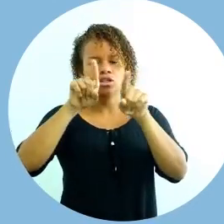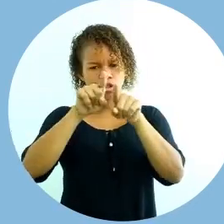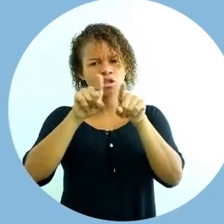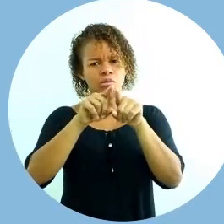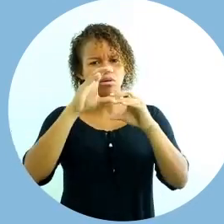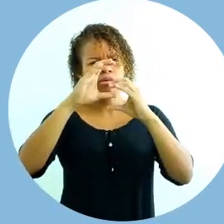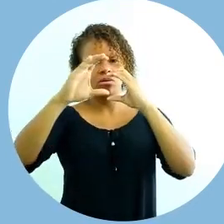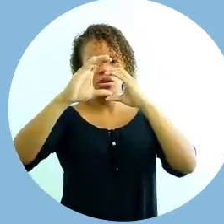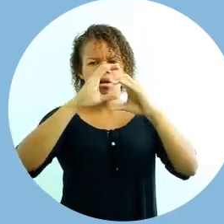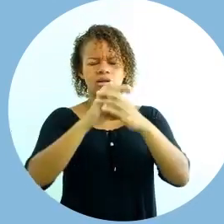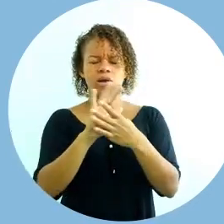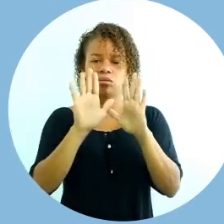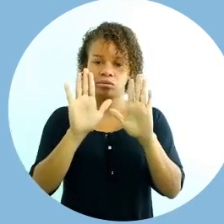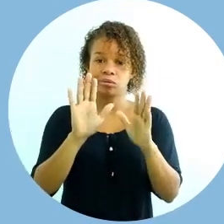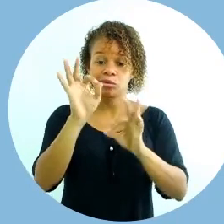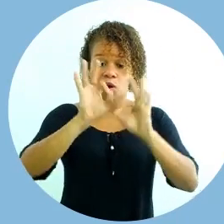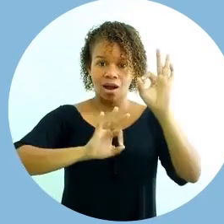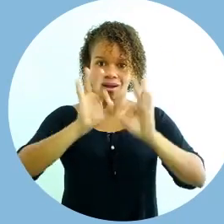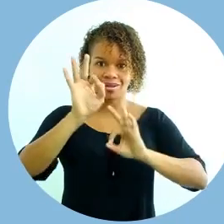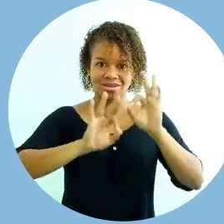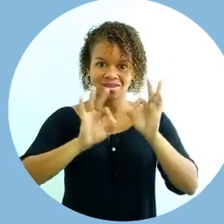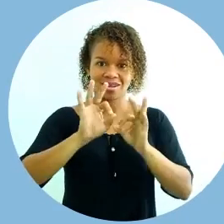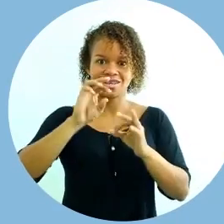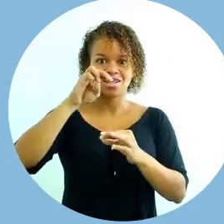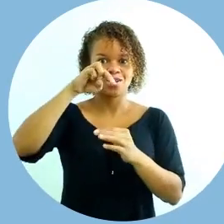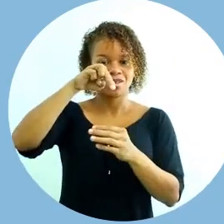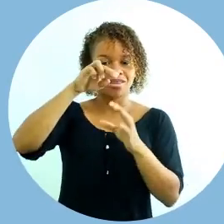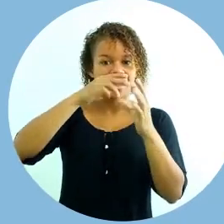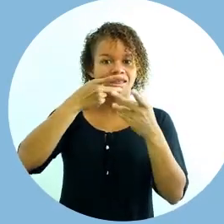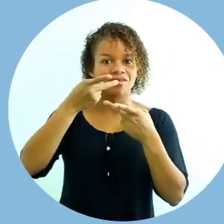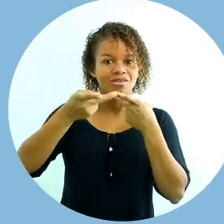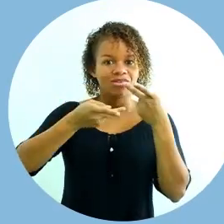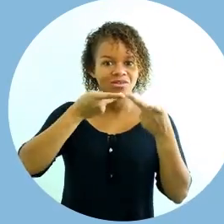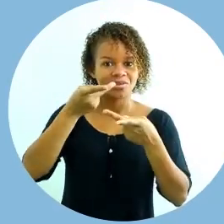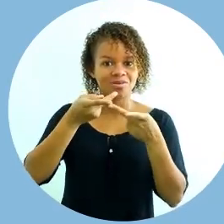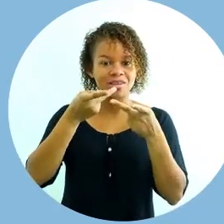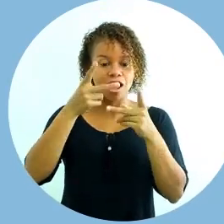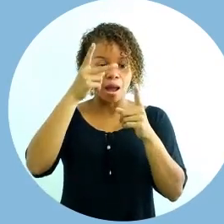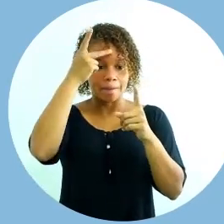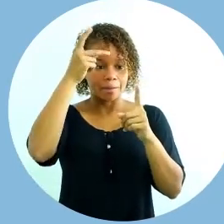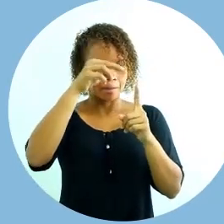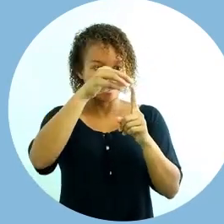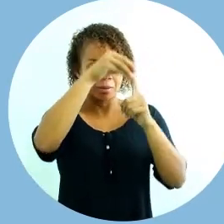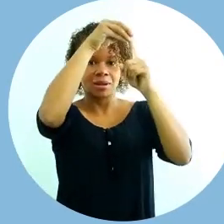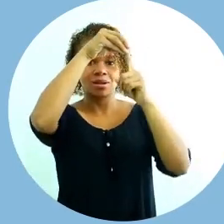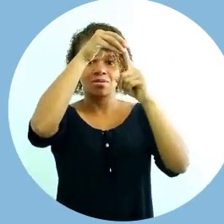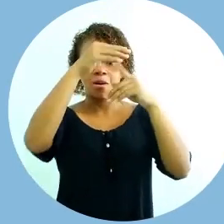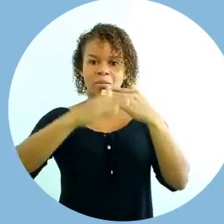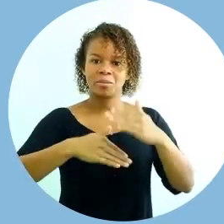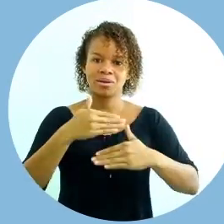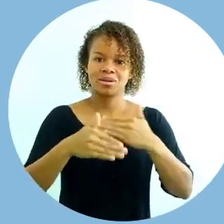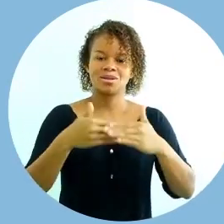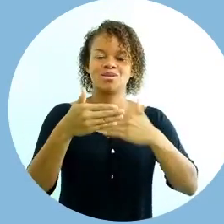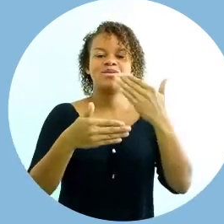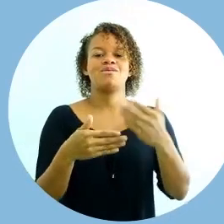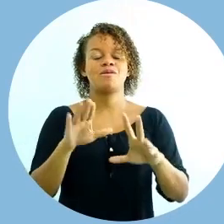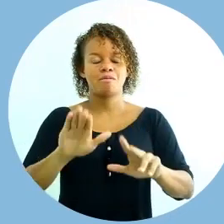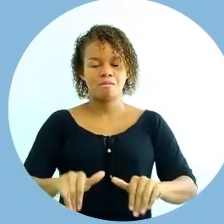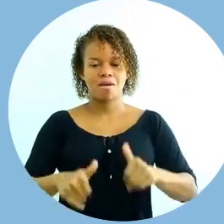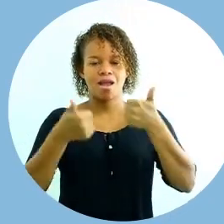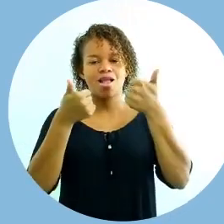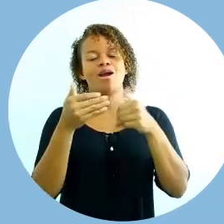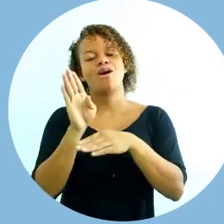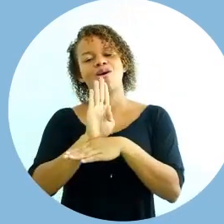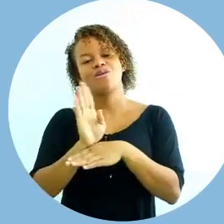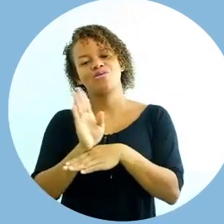a peça fundamental para você desenvolver o melhor vídeo, a melhor vídeo-aula, que seja a mais